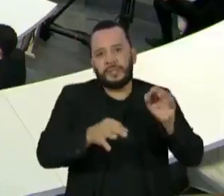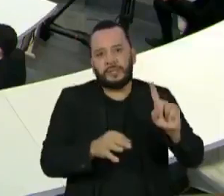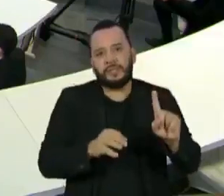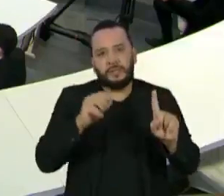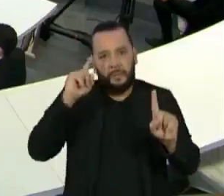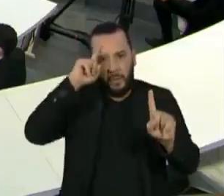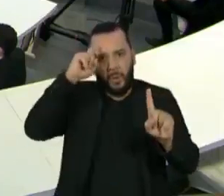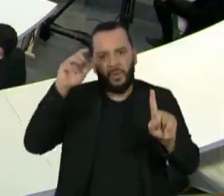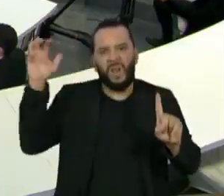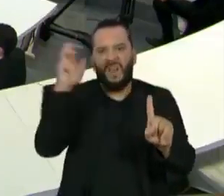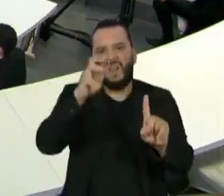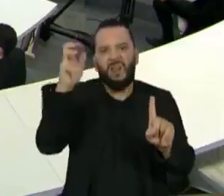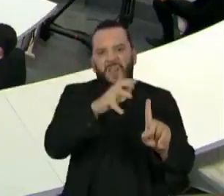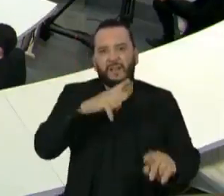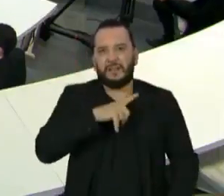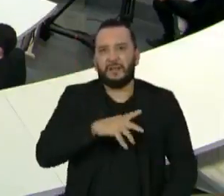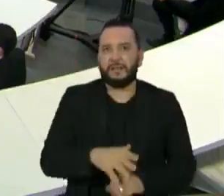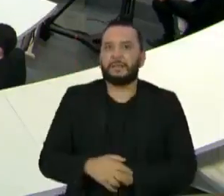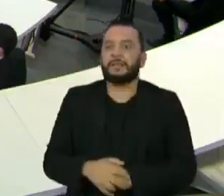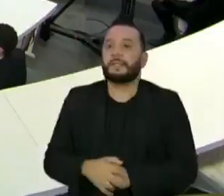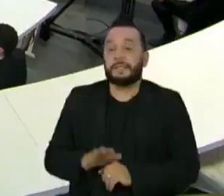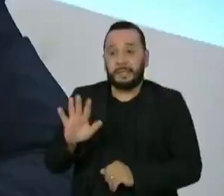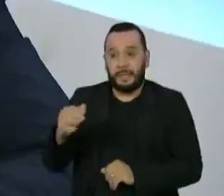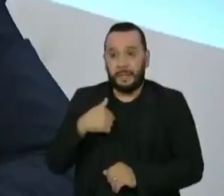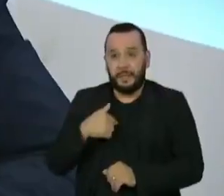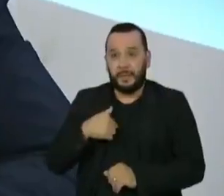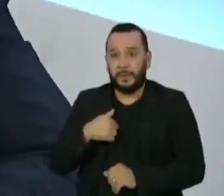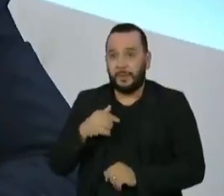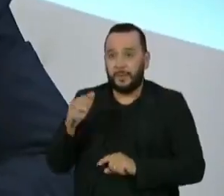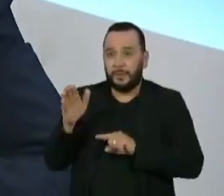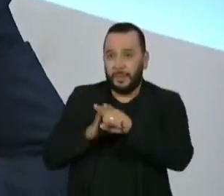Eu iria fazer outra pergunta, mas eu não vou perder essa deixa.